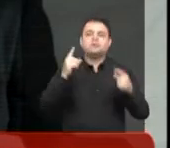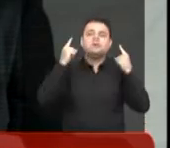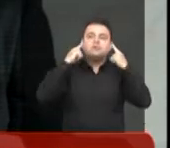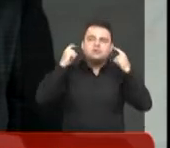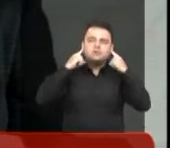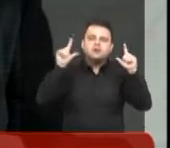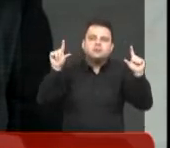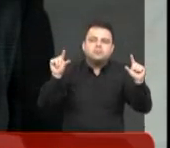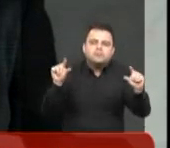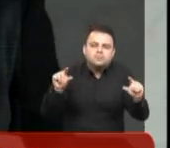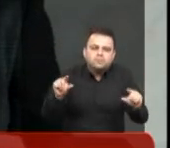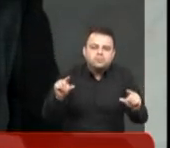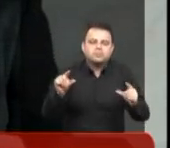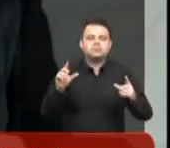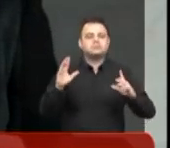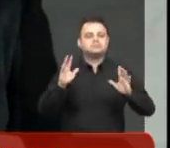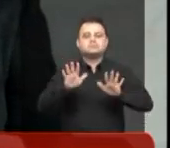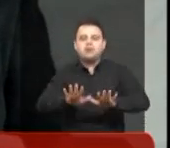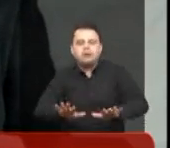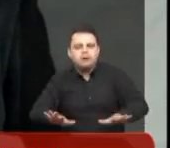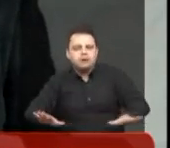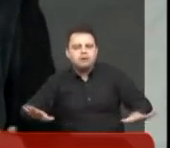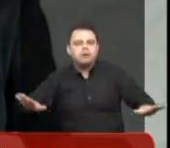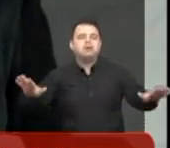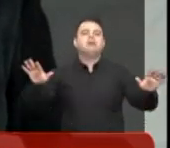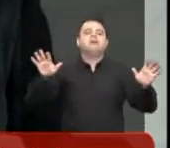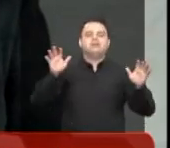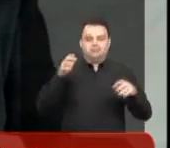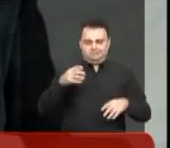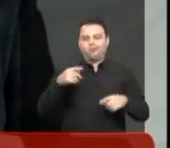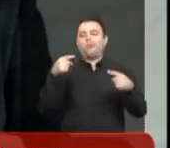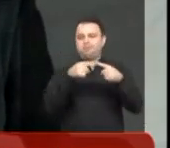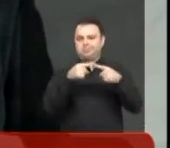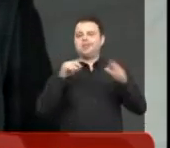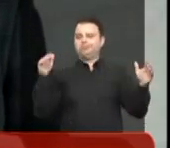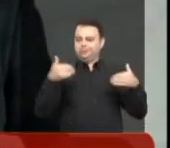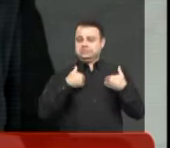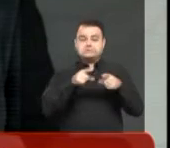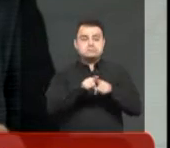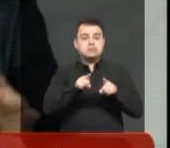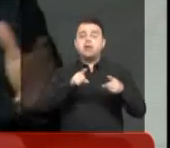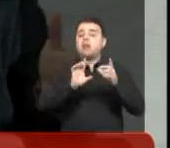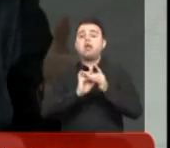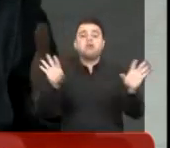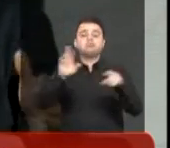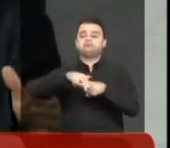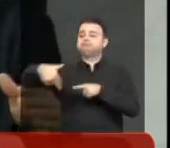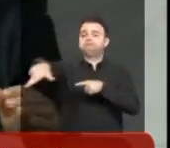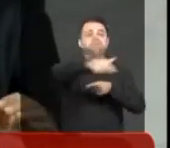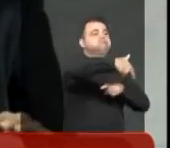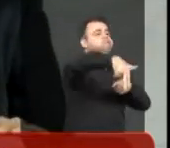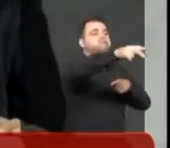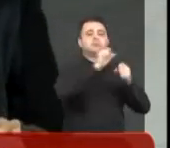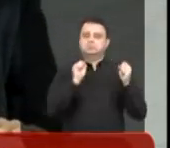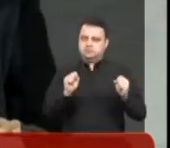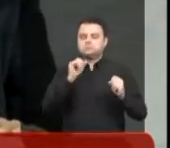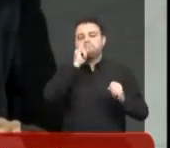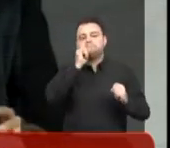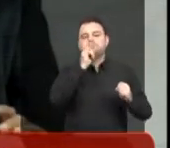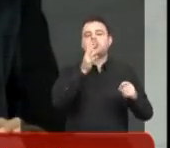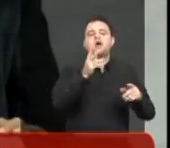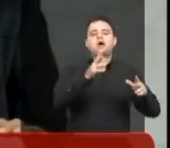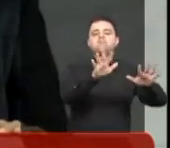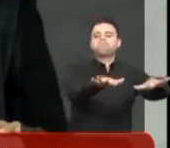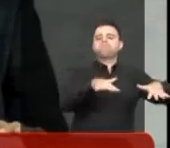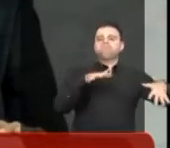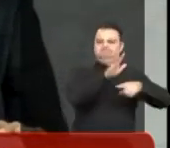e também com trânsito livre pelas salas de cinema, porque numa sessão normal, a pessoa que